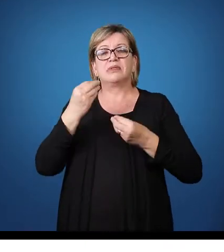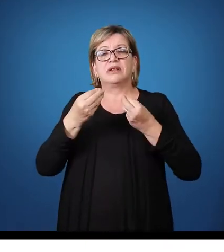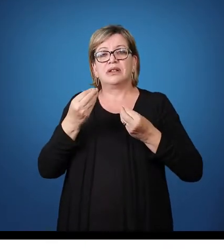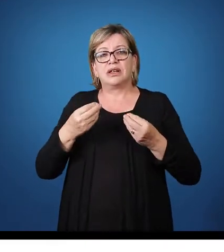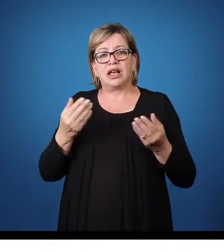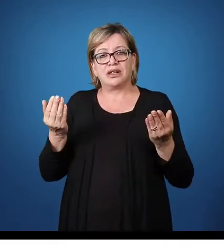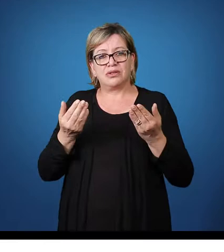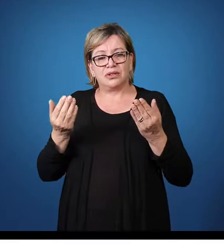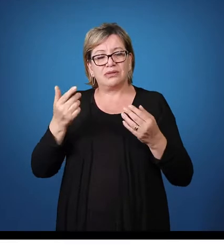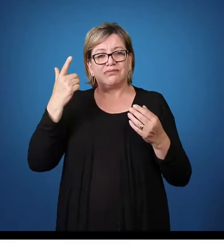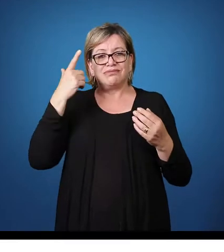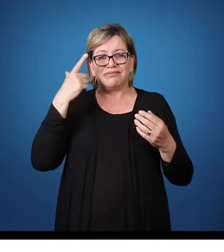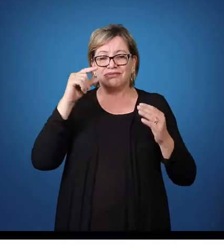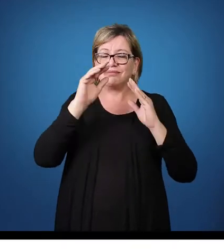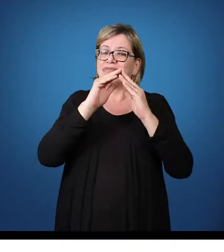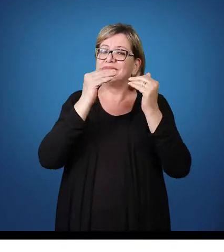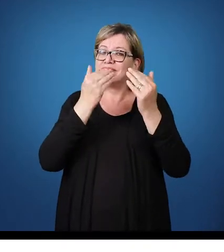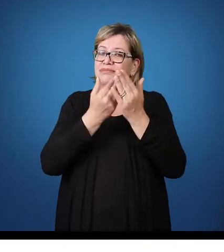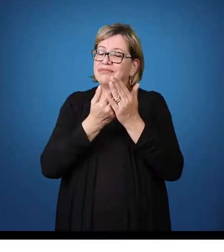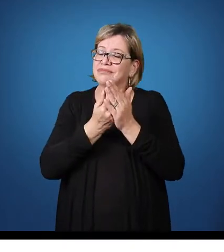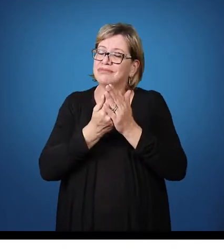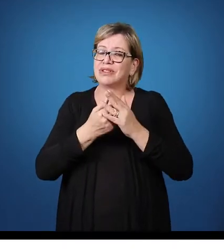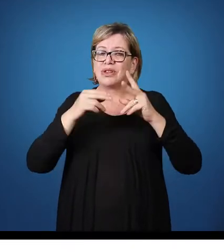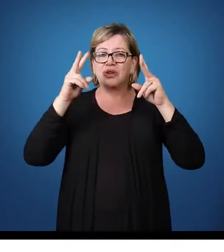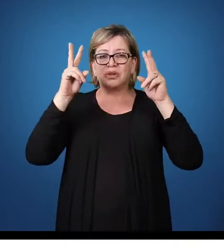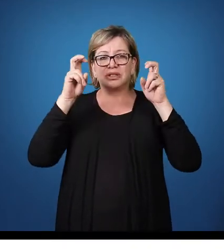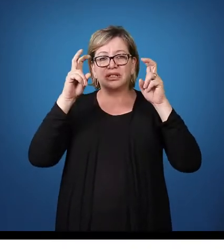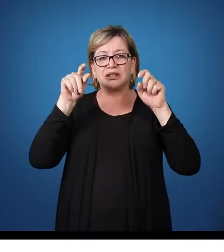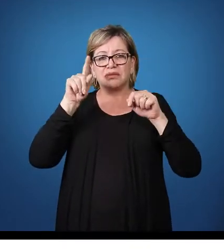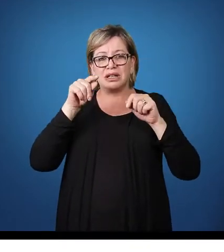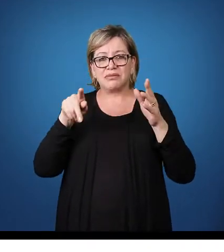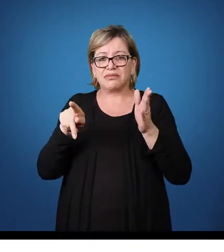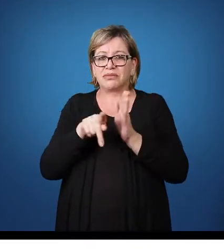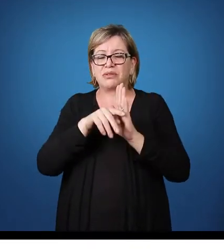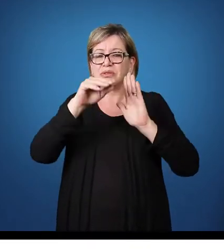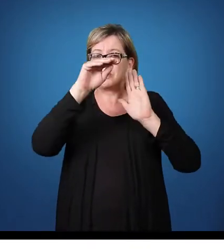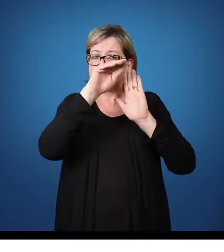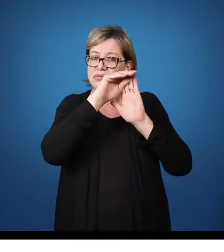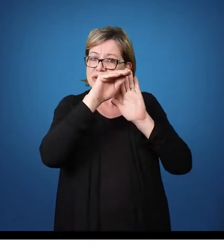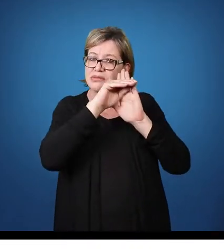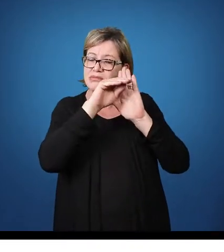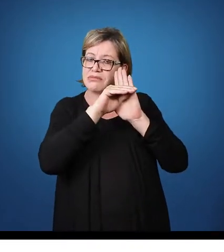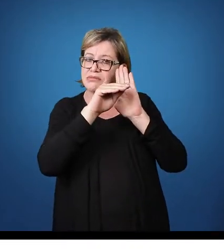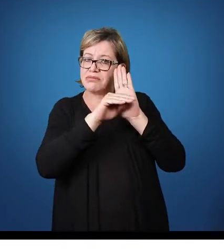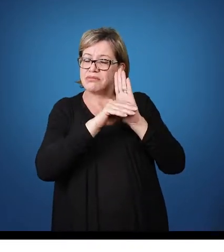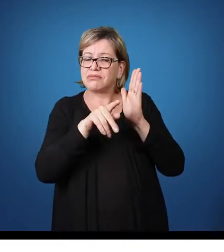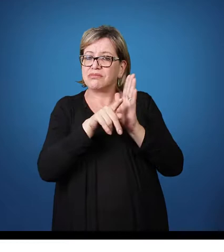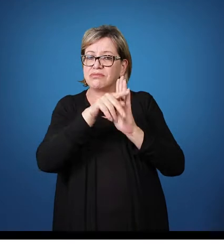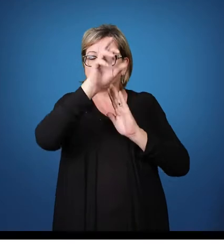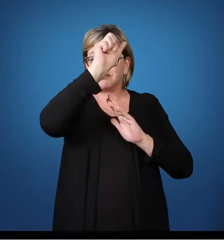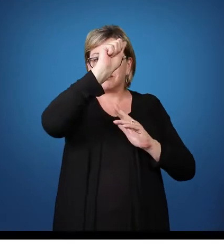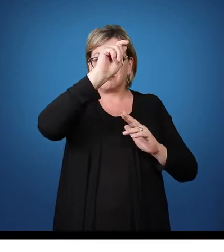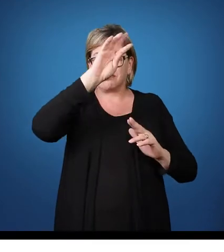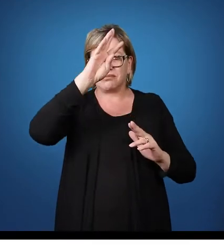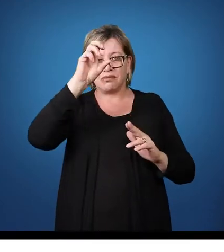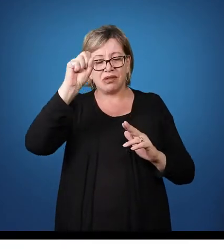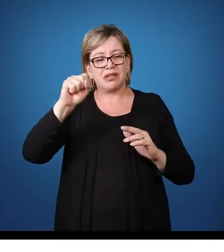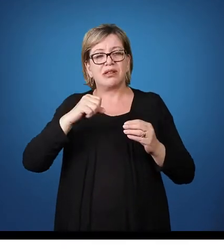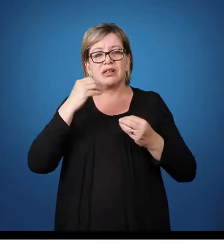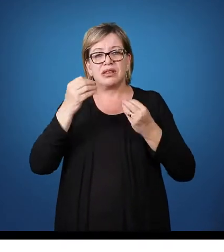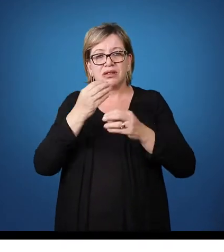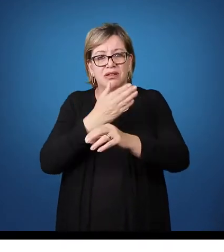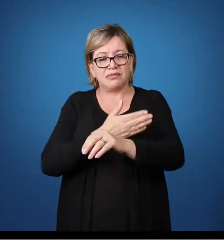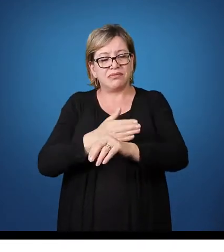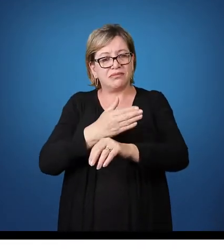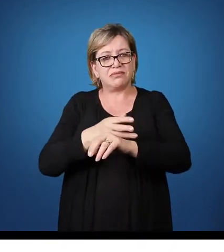estamos na Escola Mercedes Braga E o tema da aula de hoje é a respeito do planejamento na alfabetização A prática